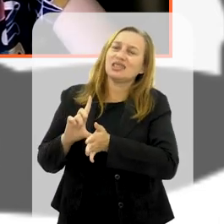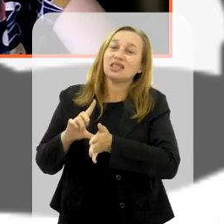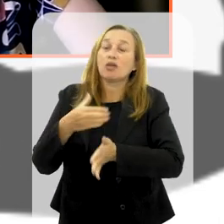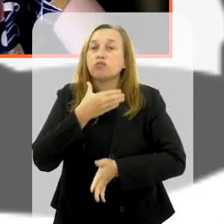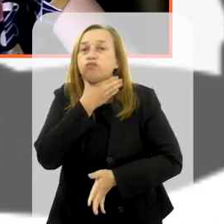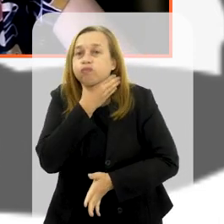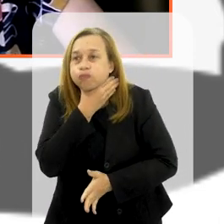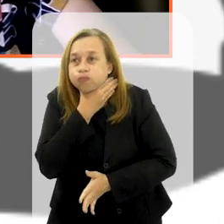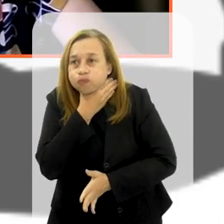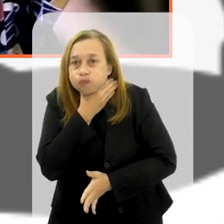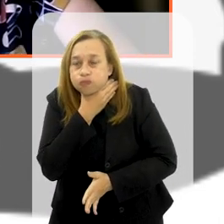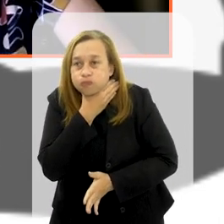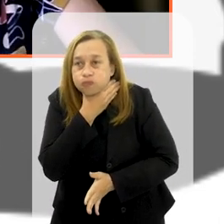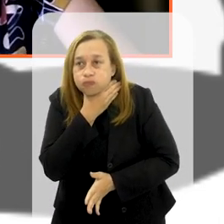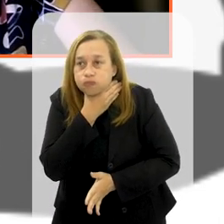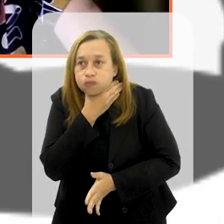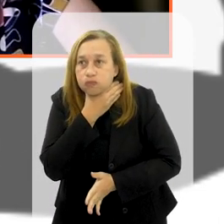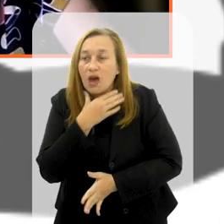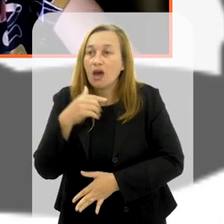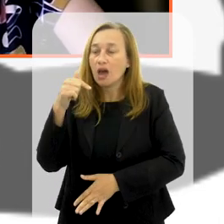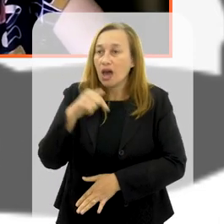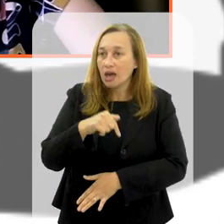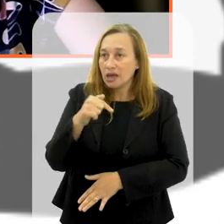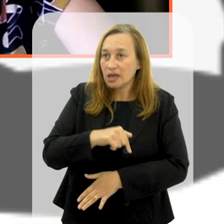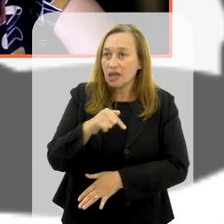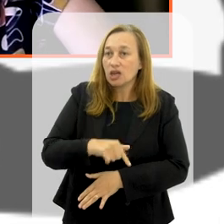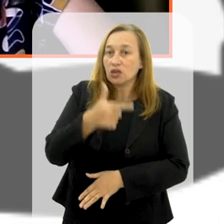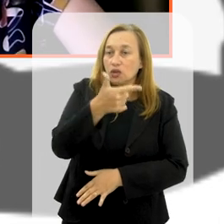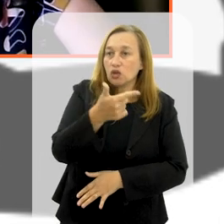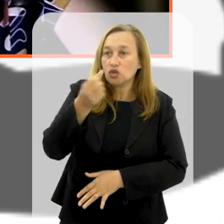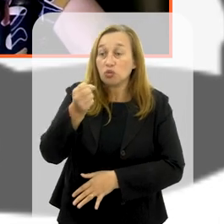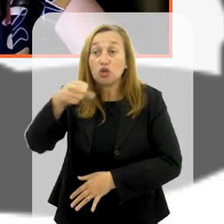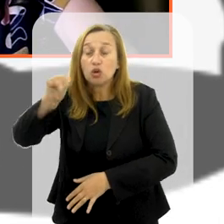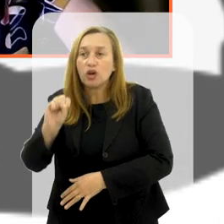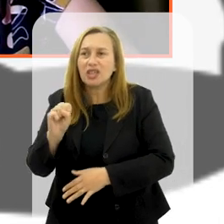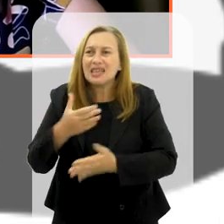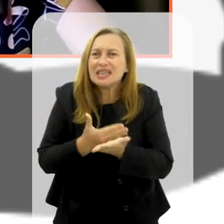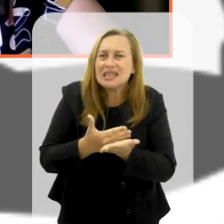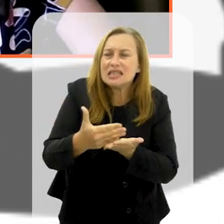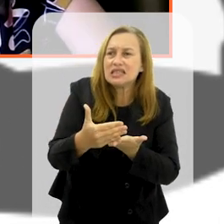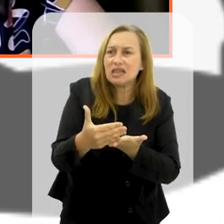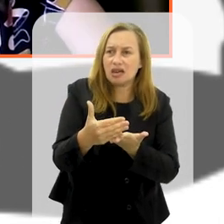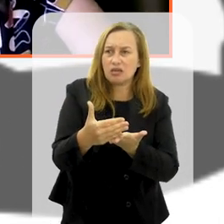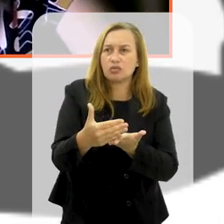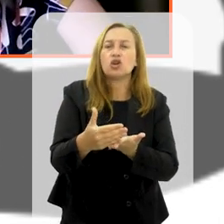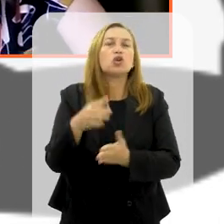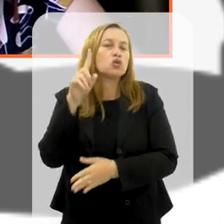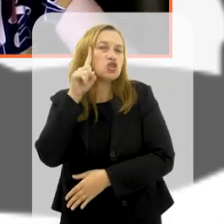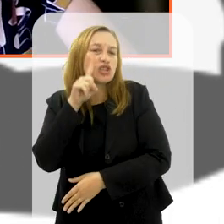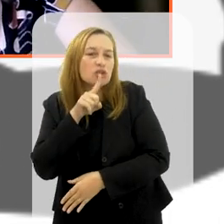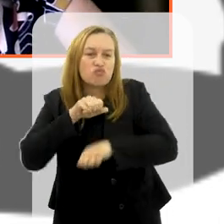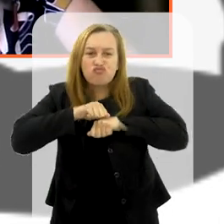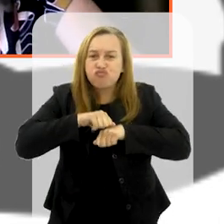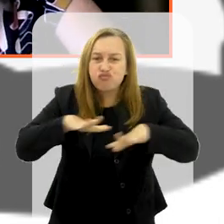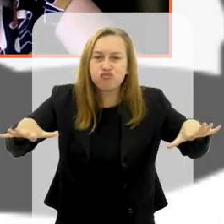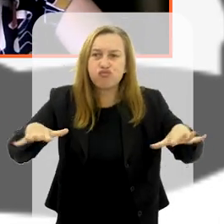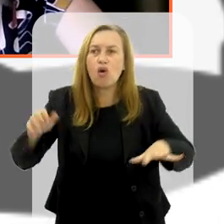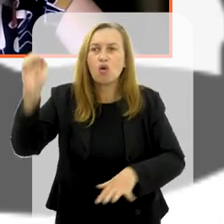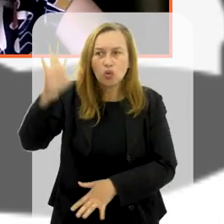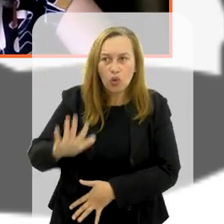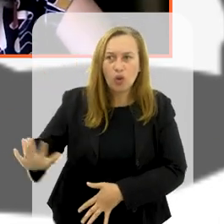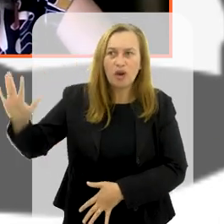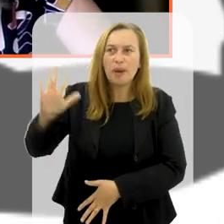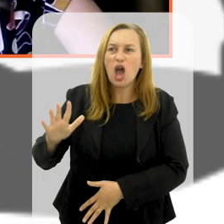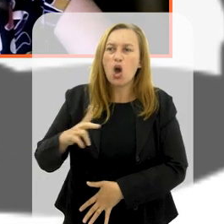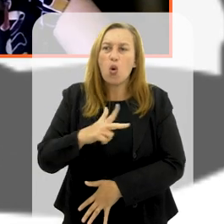crise financeira, que talvez alguns se lembrem que foi aquela de 2008, que começou nos Estados Unidos, se espalhou para a Europa,